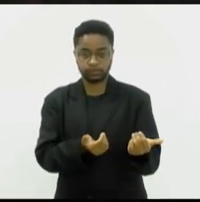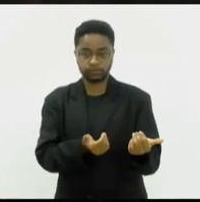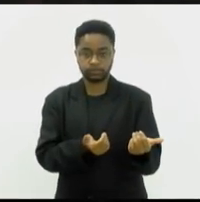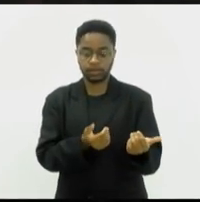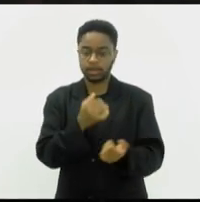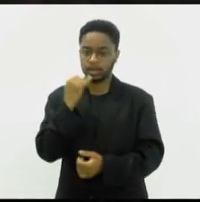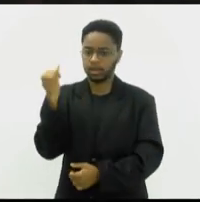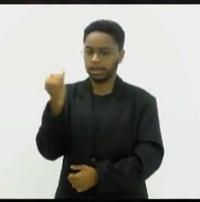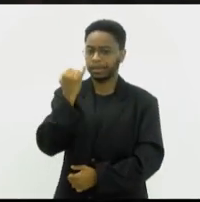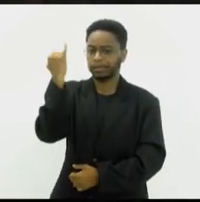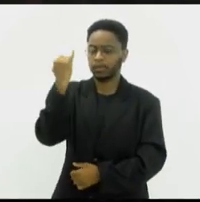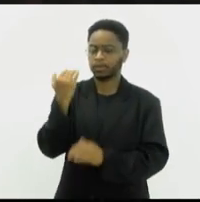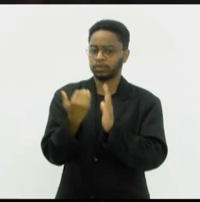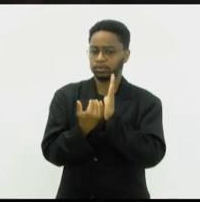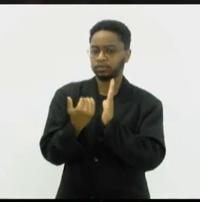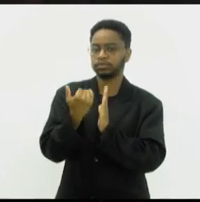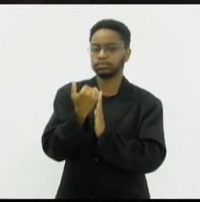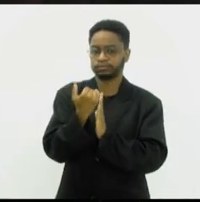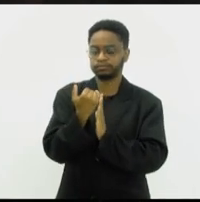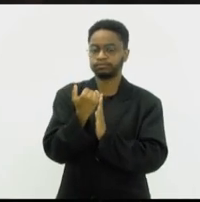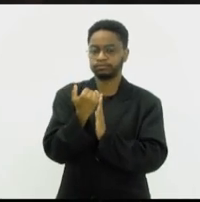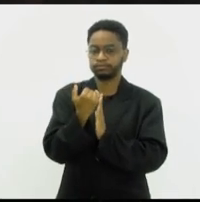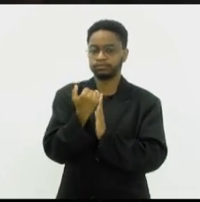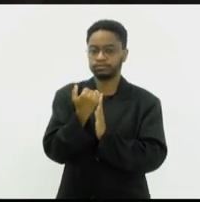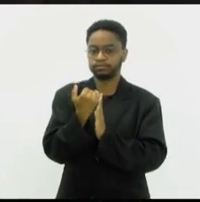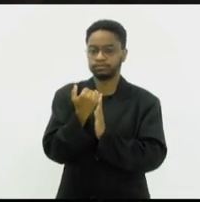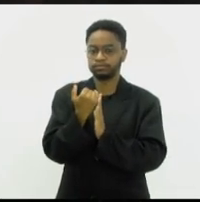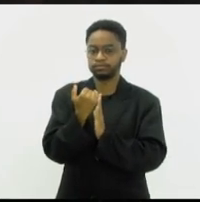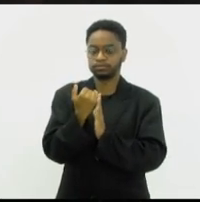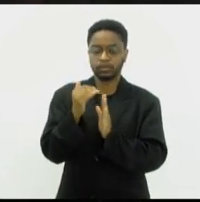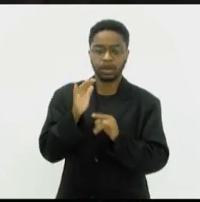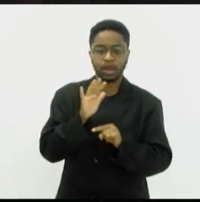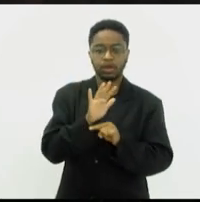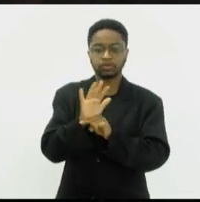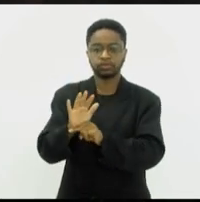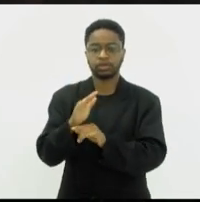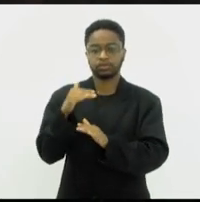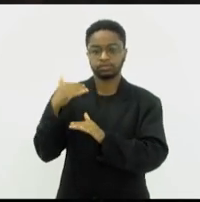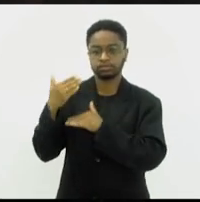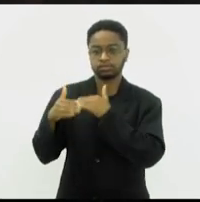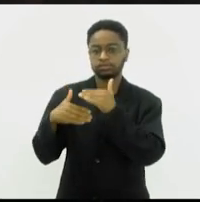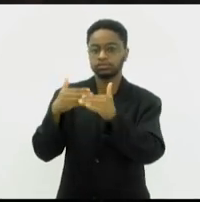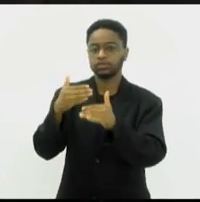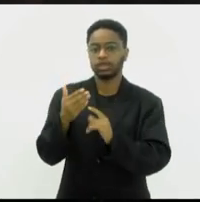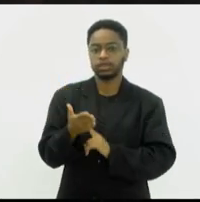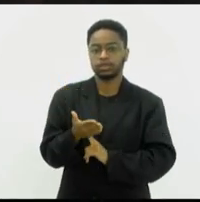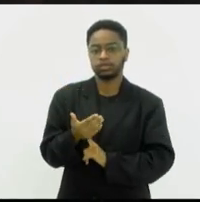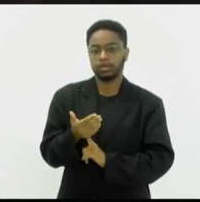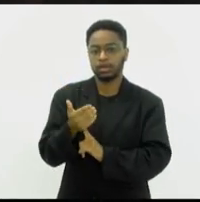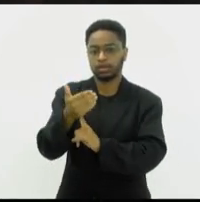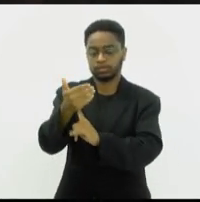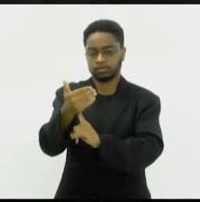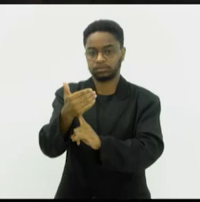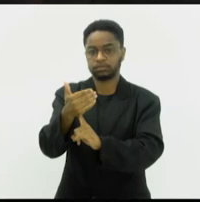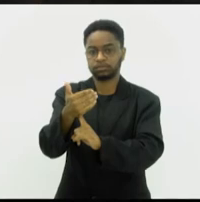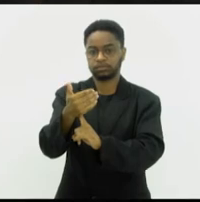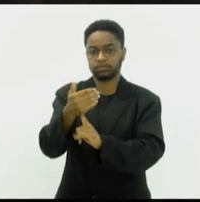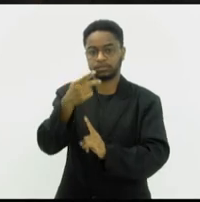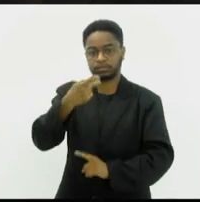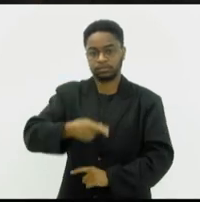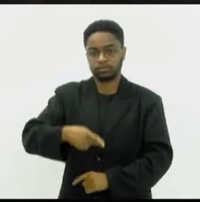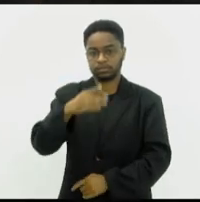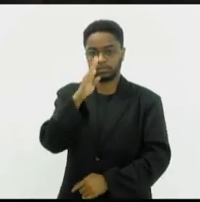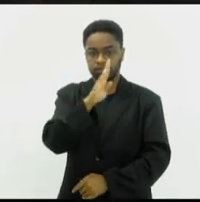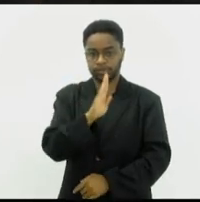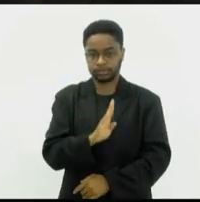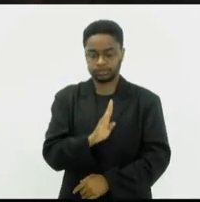importantíssimos para o desenvolvimento tecnológico do nosso país.